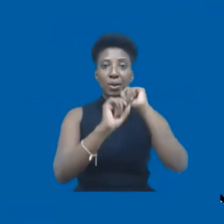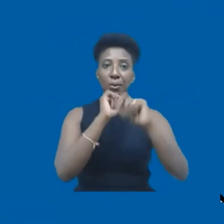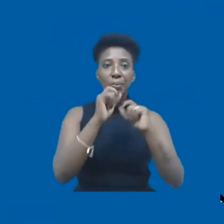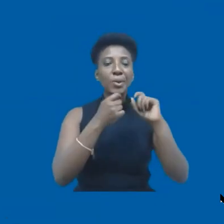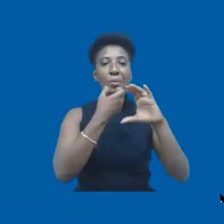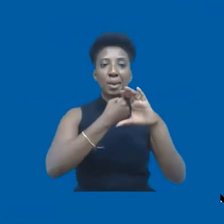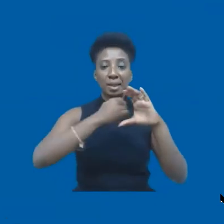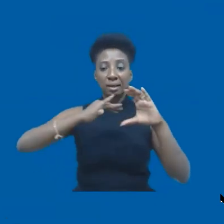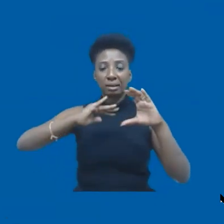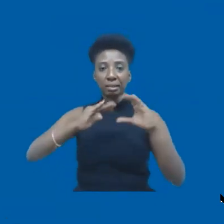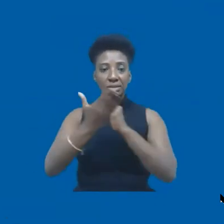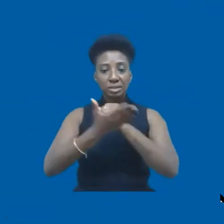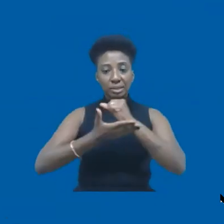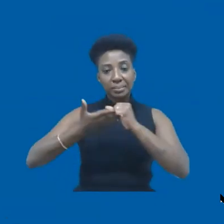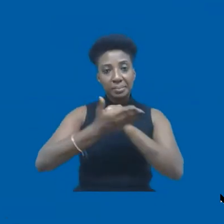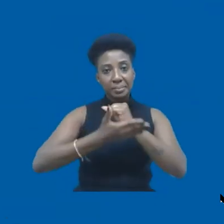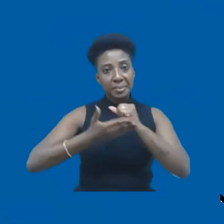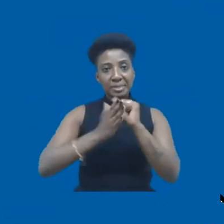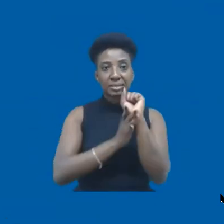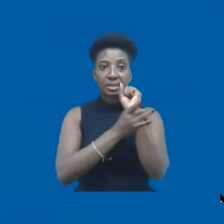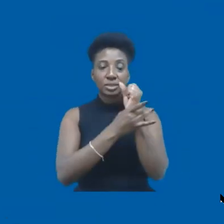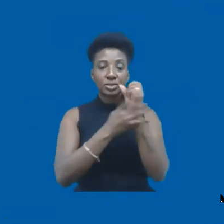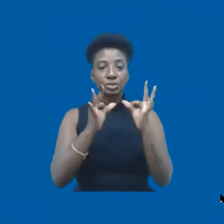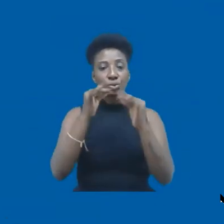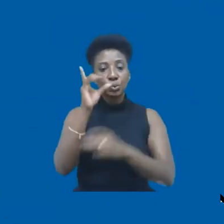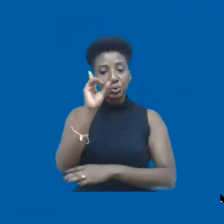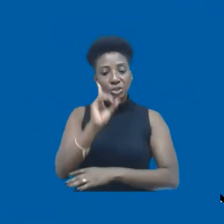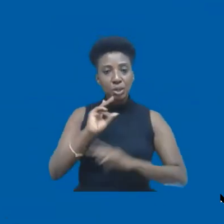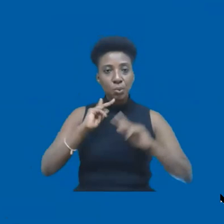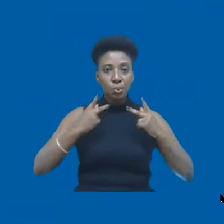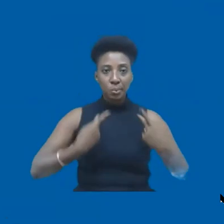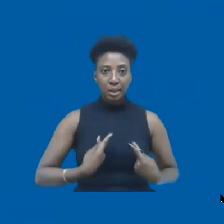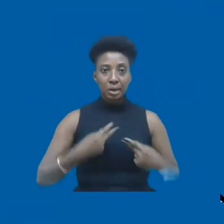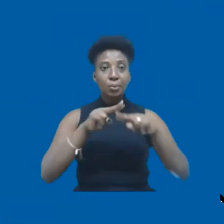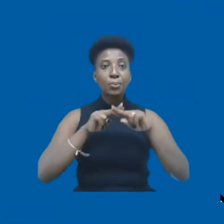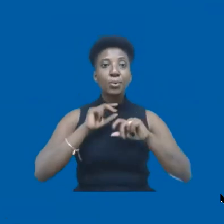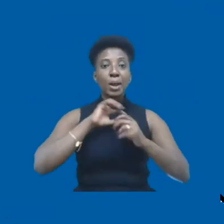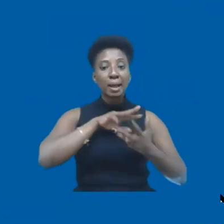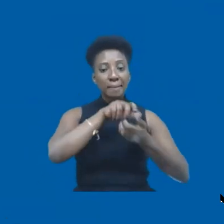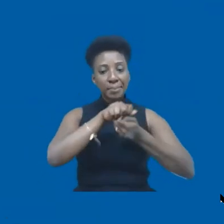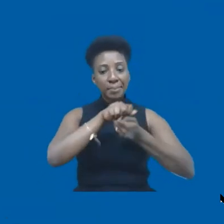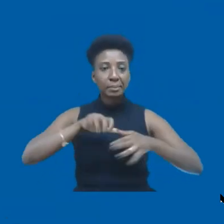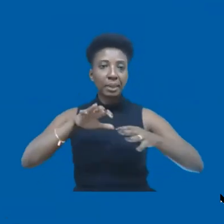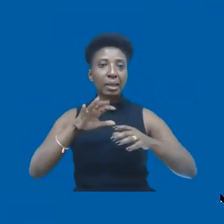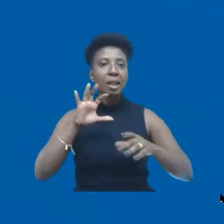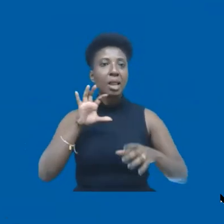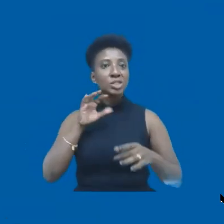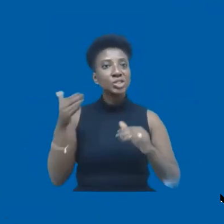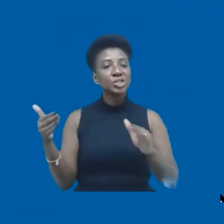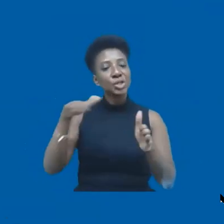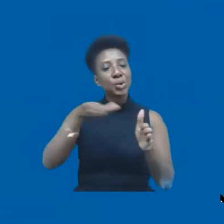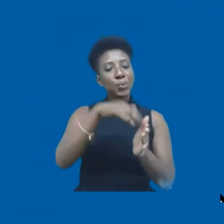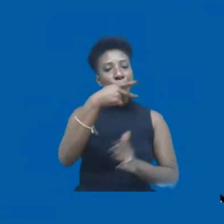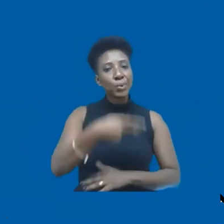básico para garantir todos os A Risa adora a saia, para a primeira. E a pandemia, quando atingiu o Brasil, no momento em que a fome já vinha